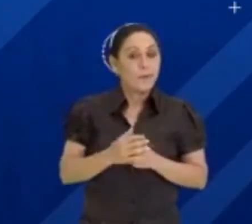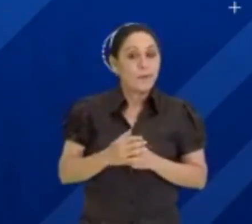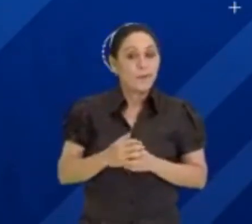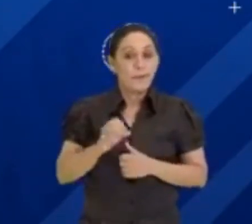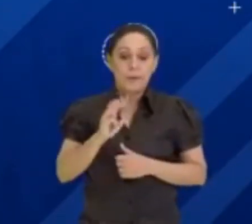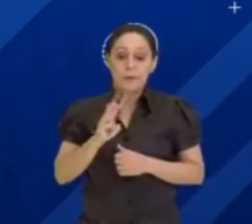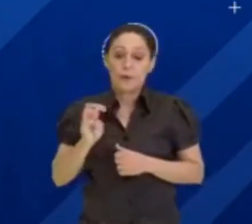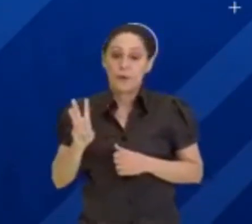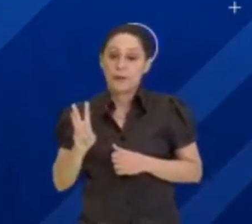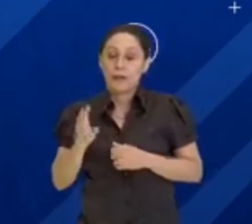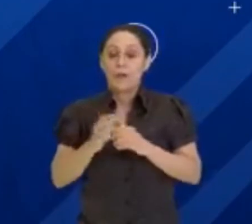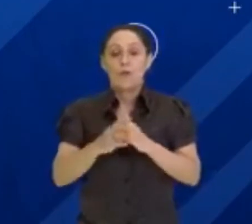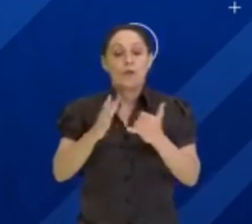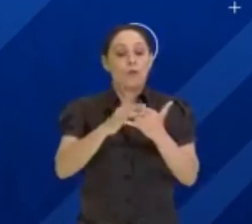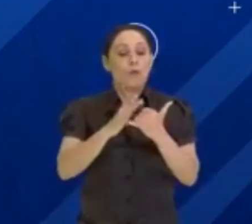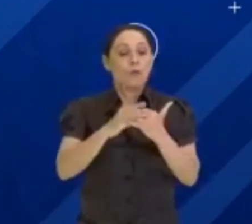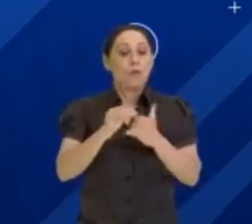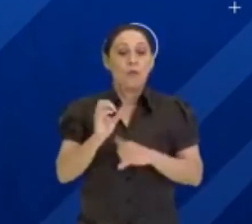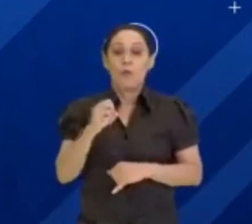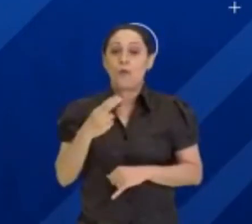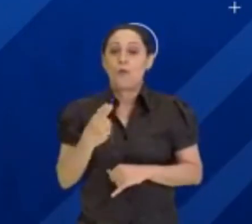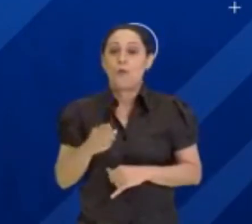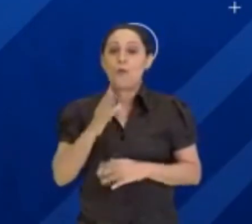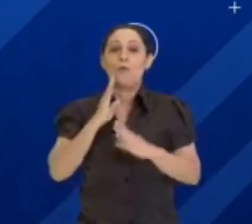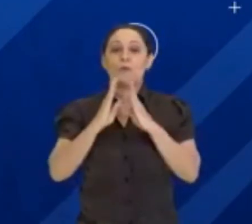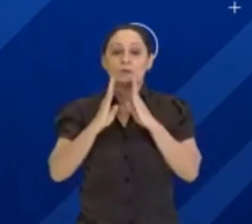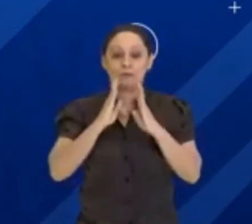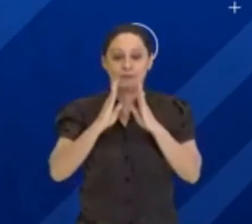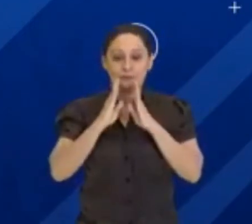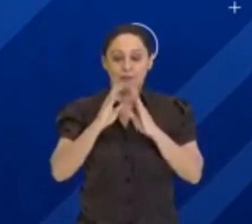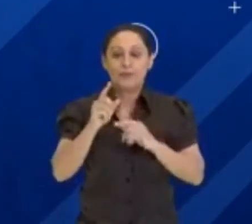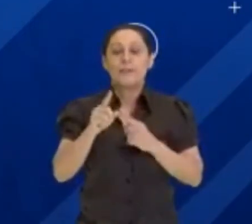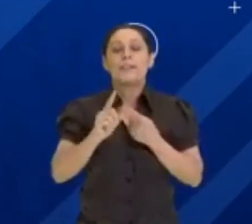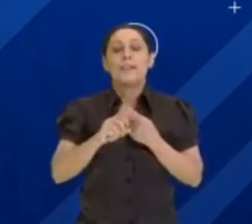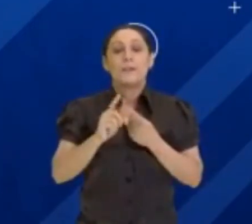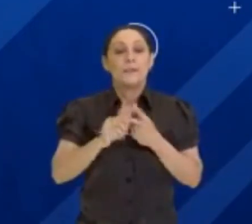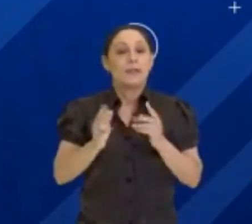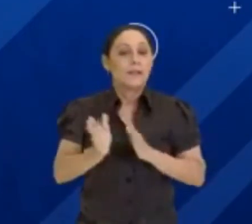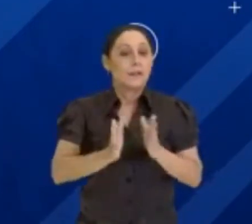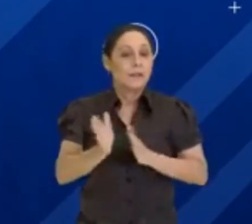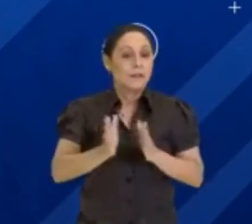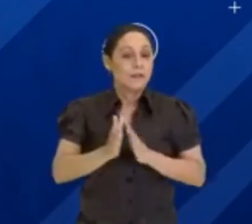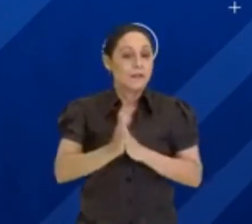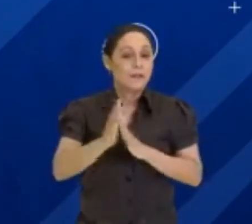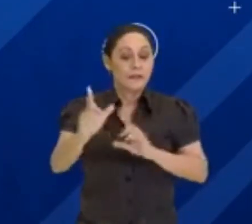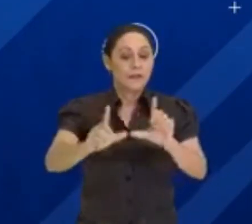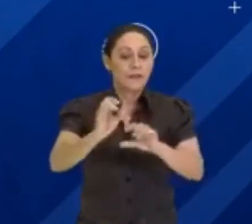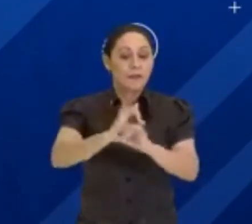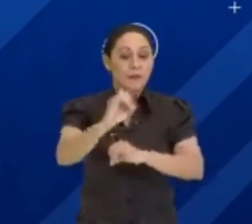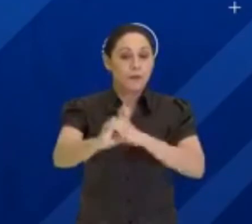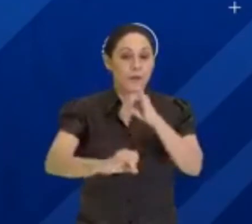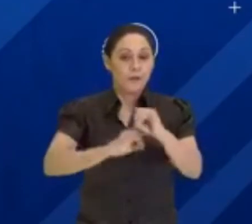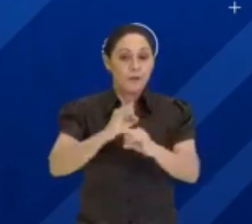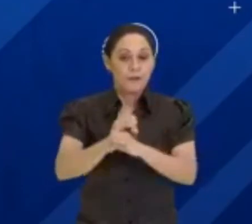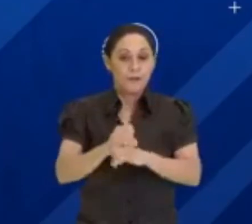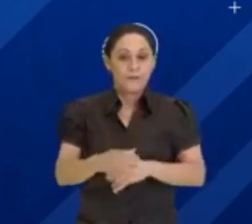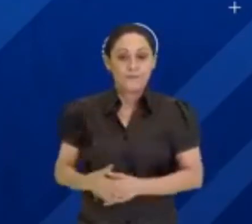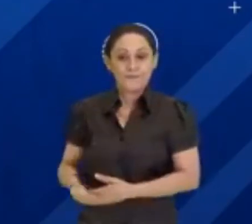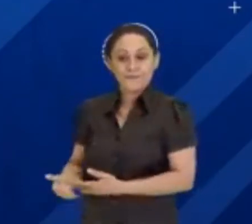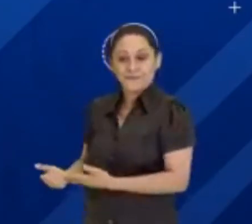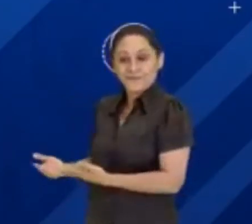no YouTube e na página do Facebook. Você pode acessar pela TV online no www